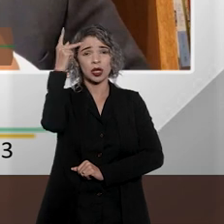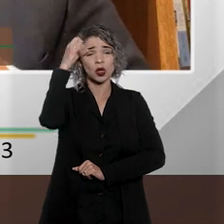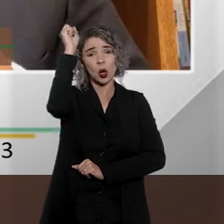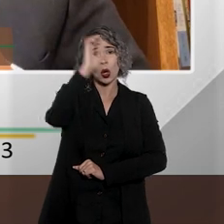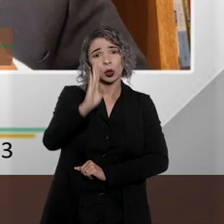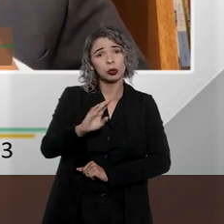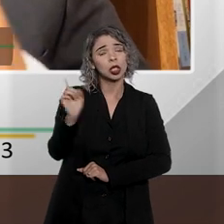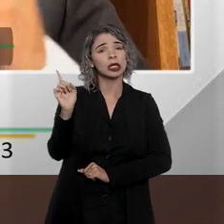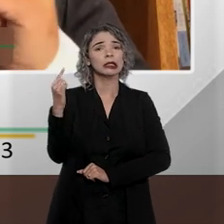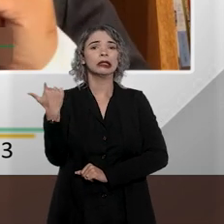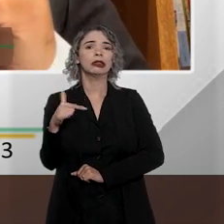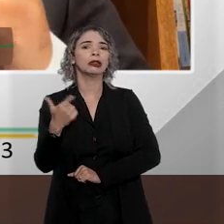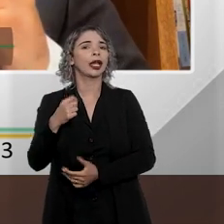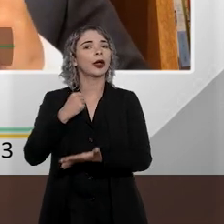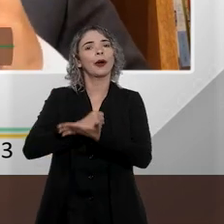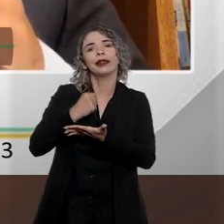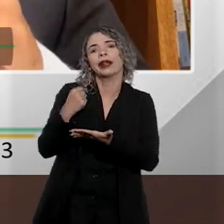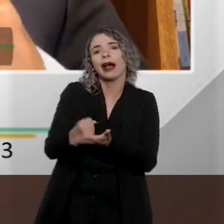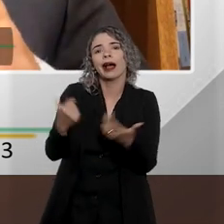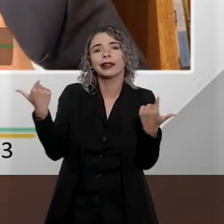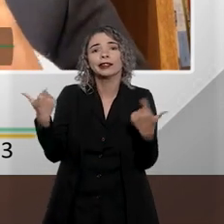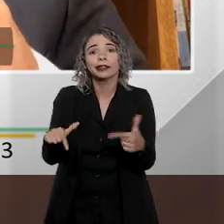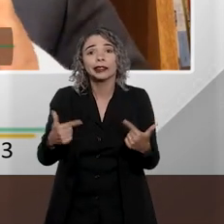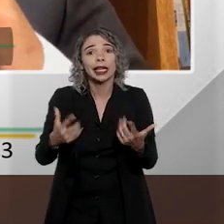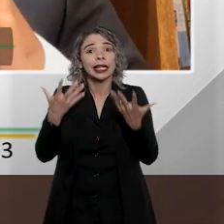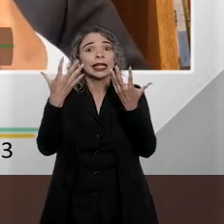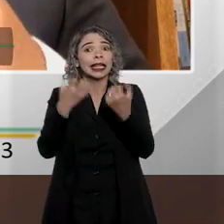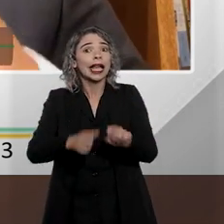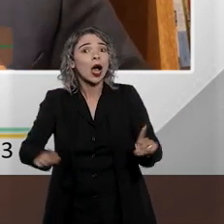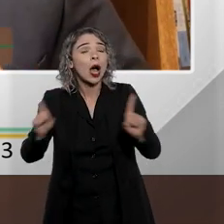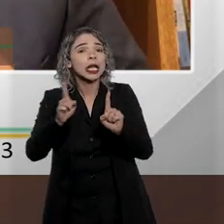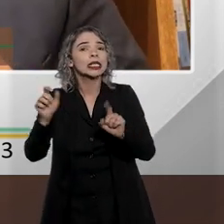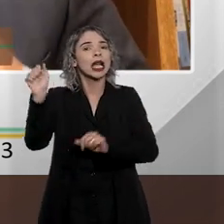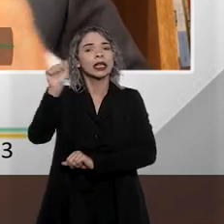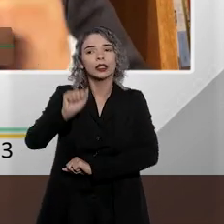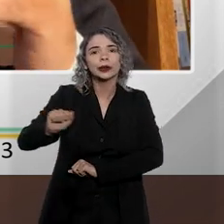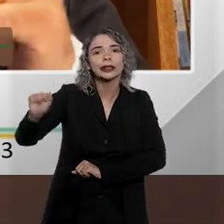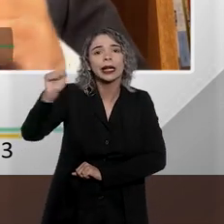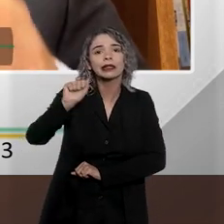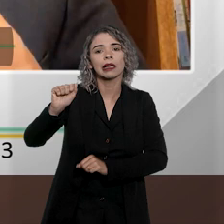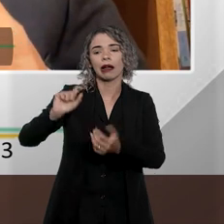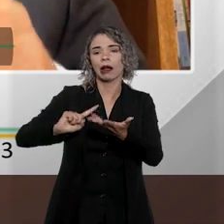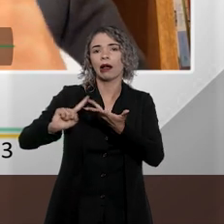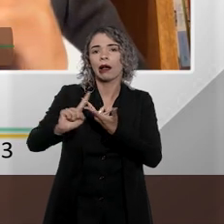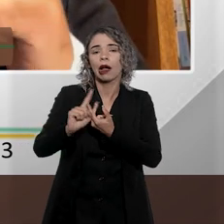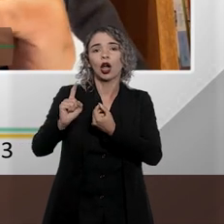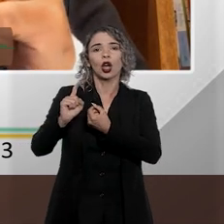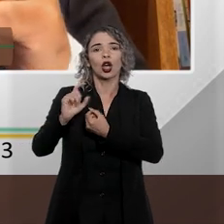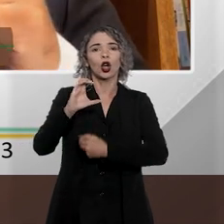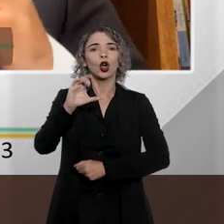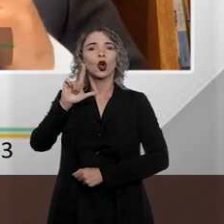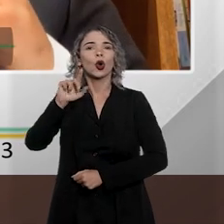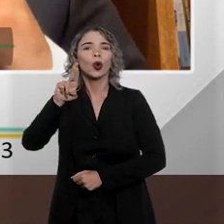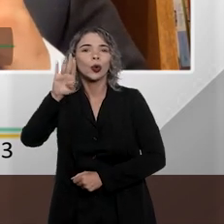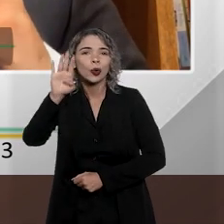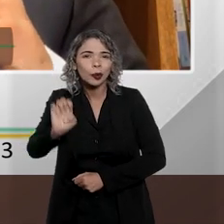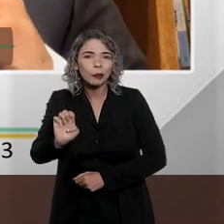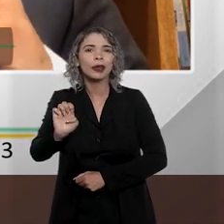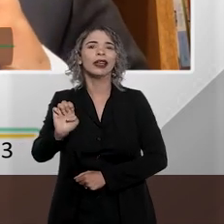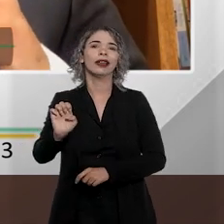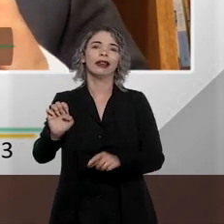negras que não eram contratadas, pessoas negras que não eram admitidas em associações, em clubes, em